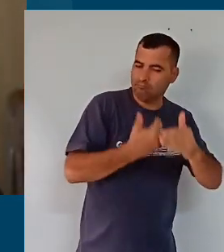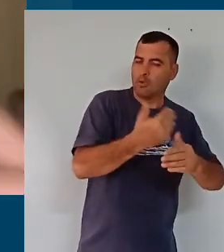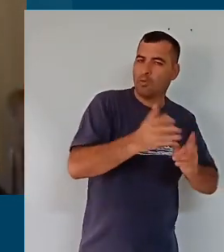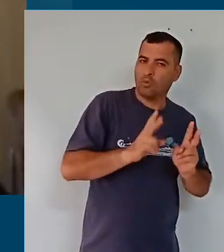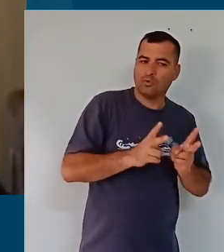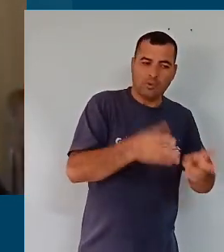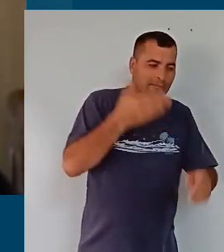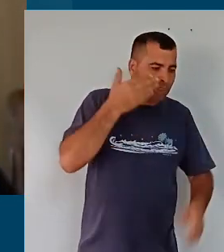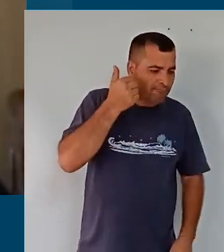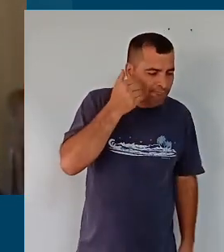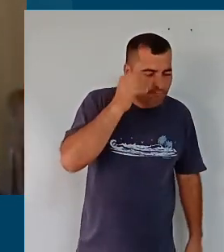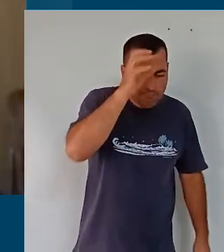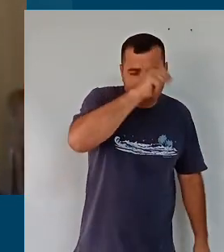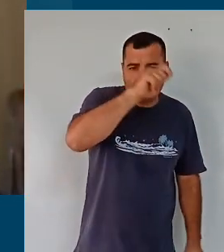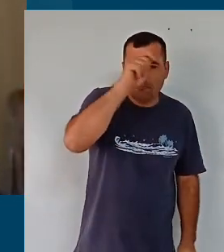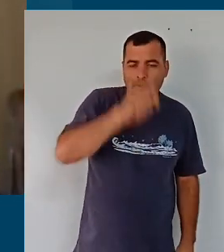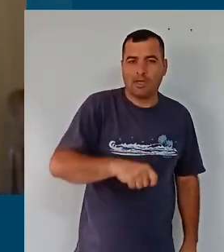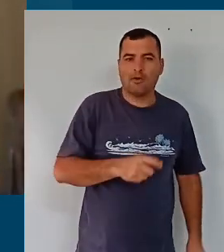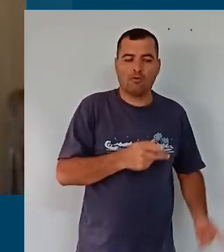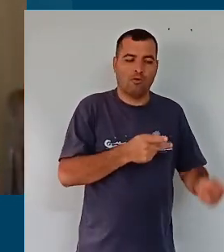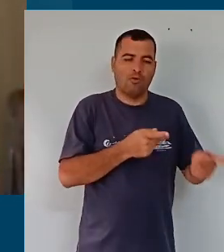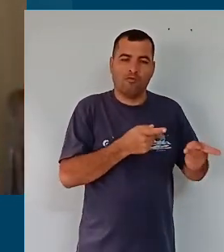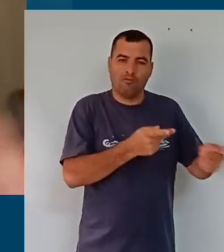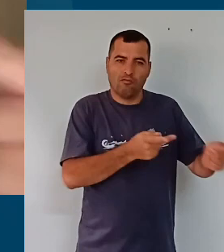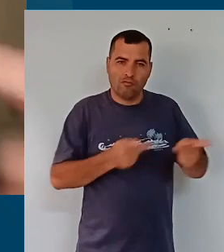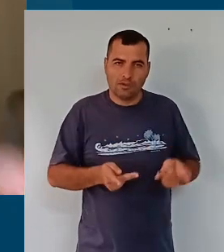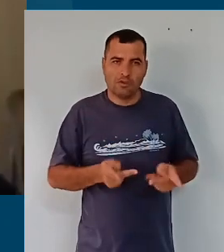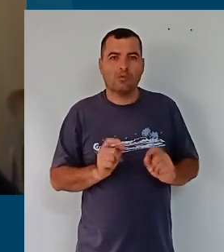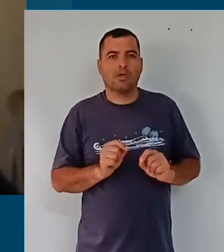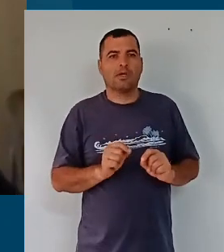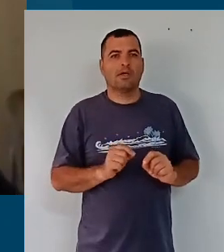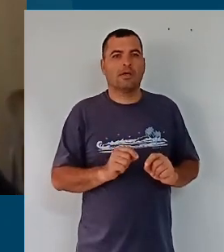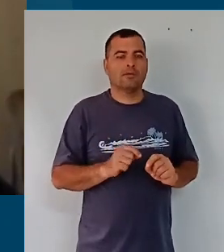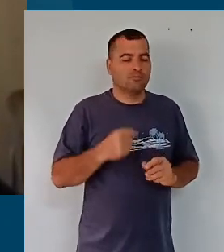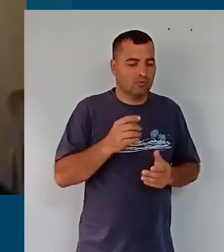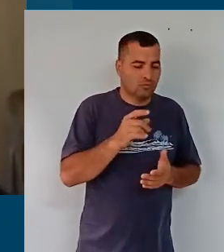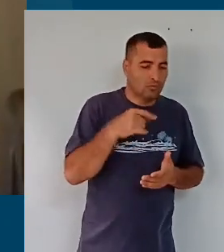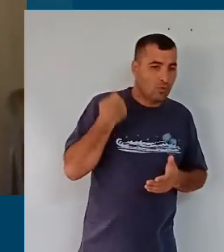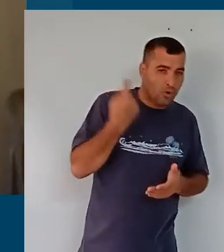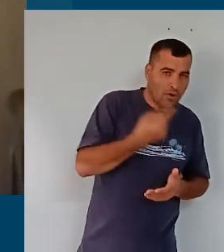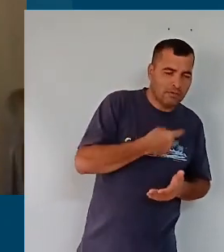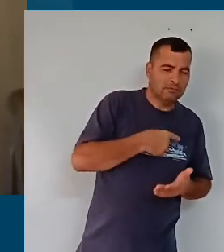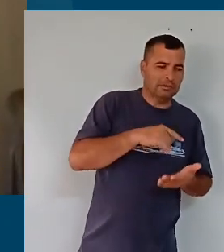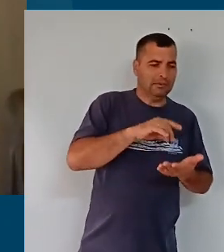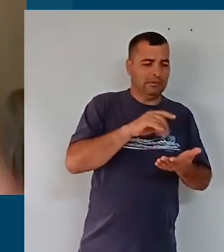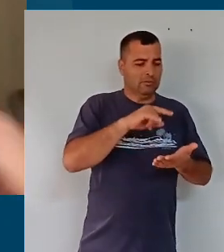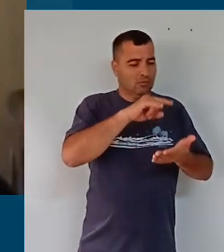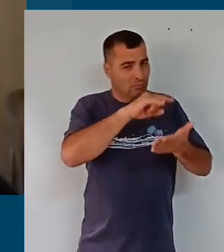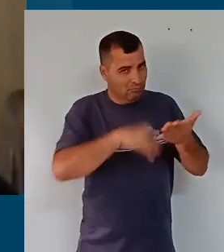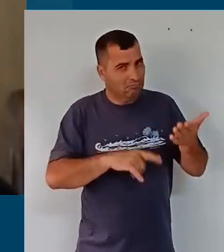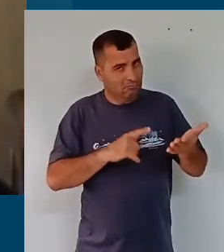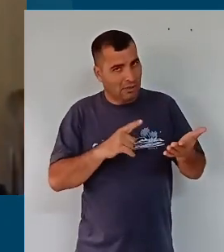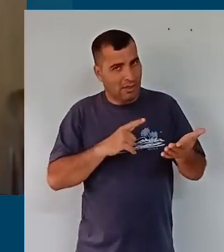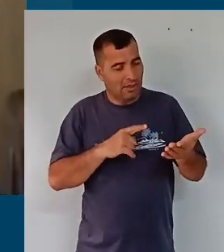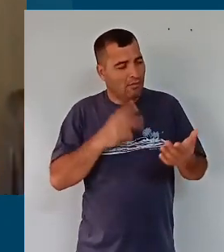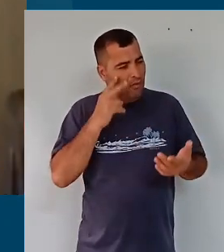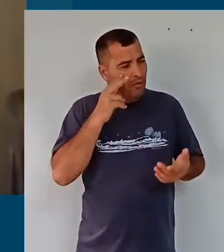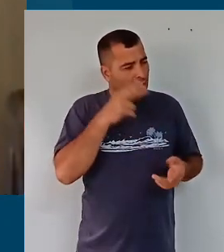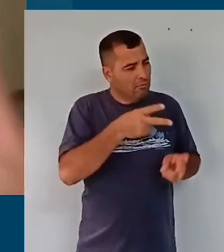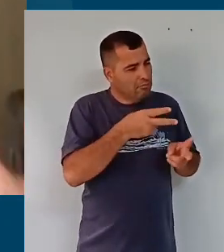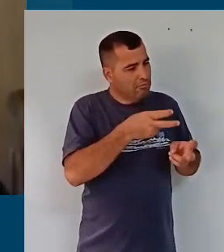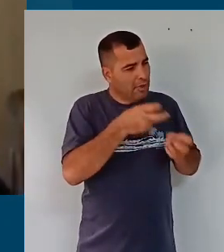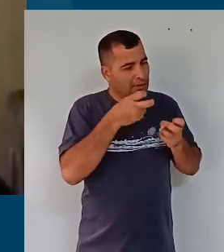O convite que o currículo nos faz é olhar para o movimento da rede municipal, olhar para a rede municipal,